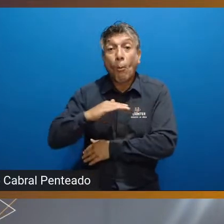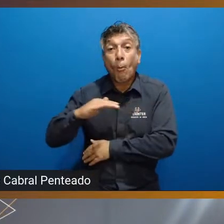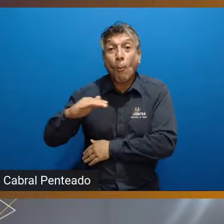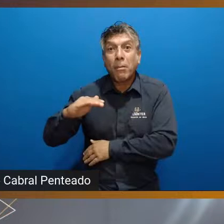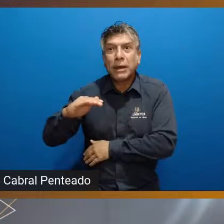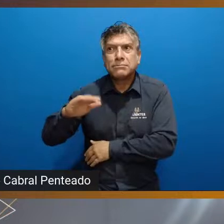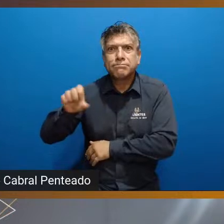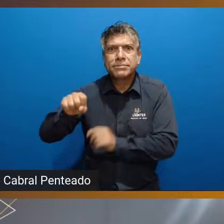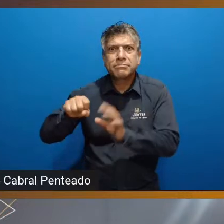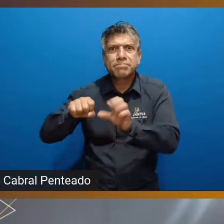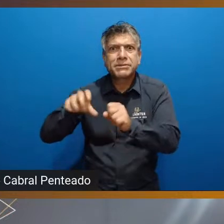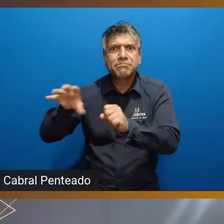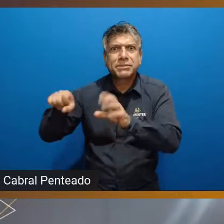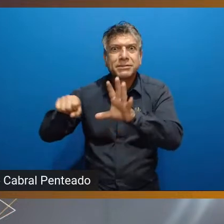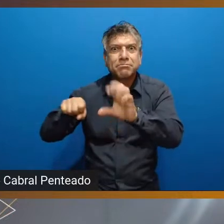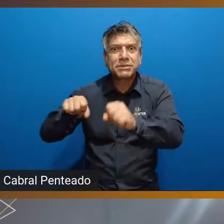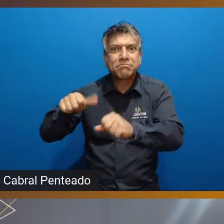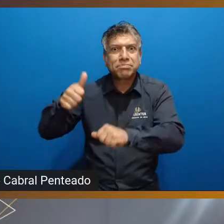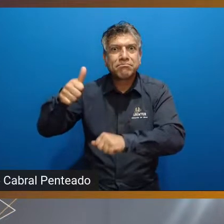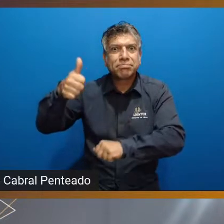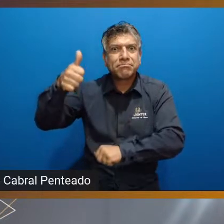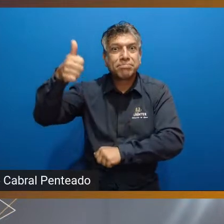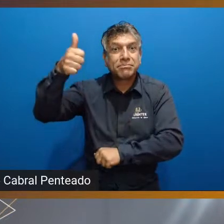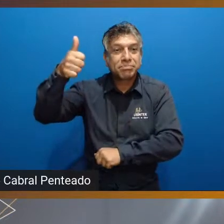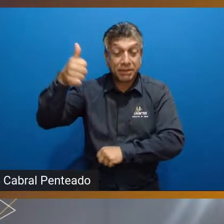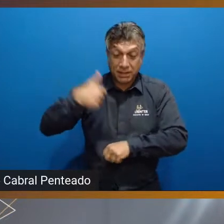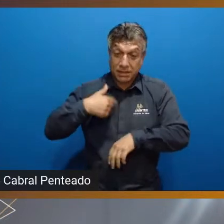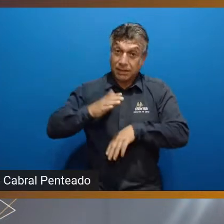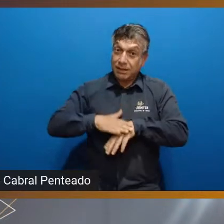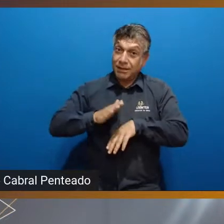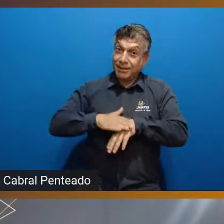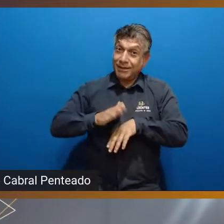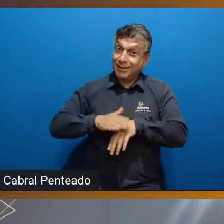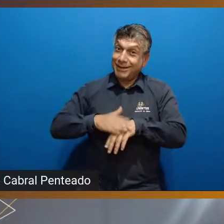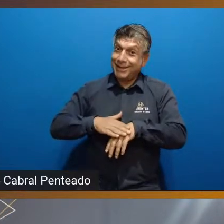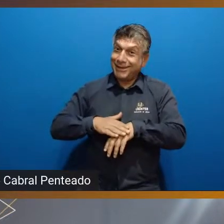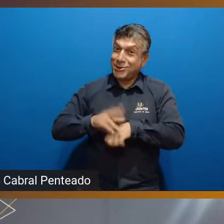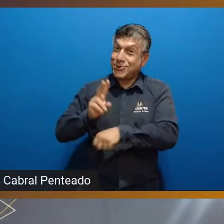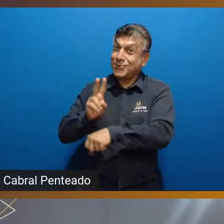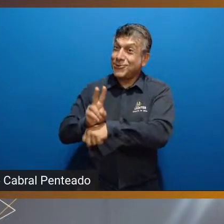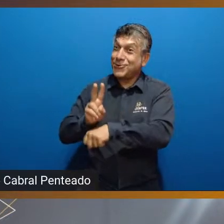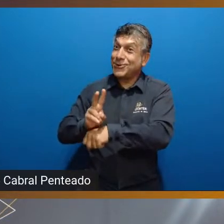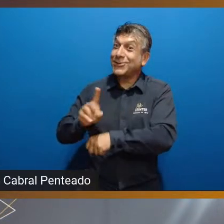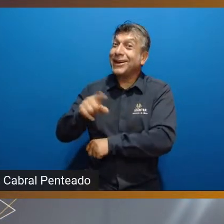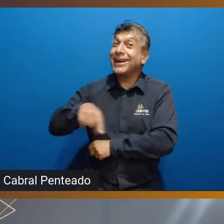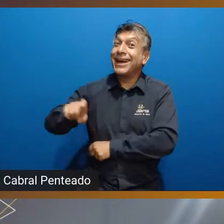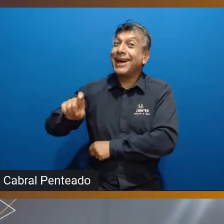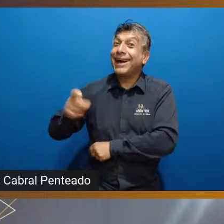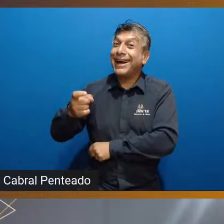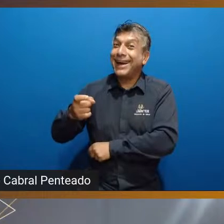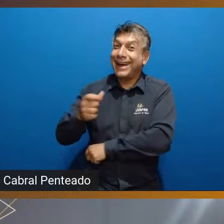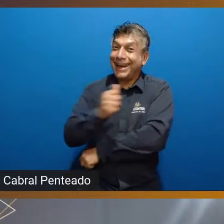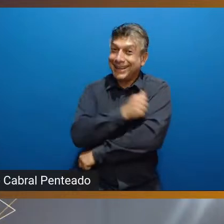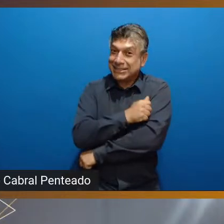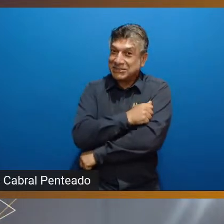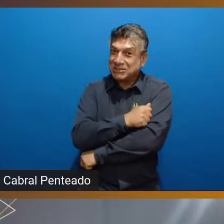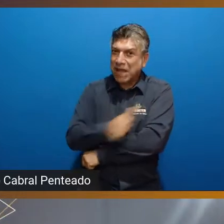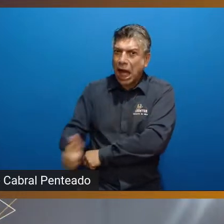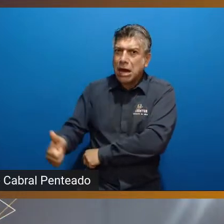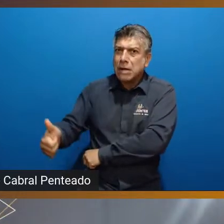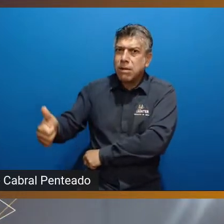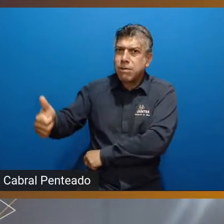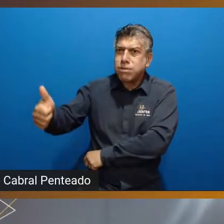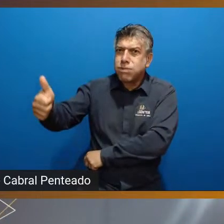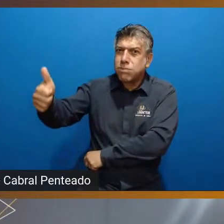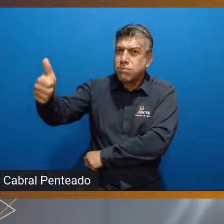enquanto aluno, eu aqui, responsável pelo departamento de egresso, só tenho uma coisa, eu quero o seu sucesso enquanto aluno e a